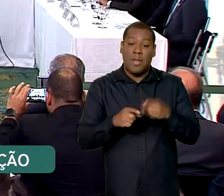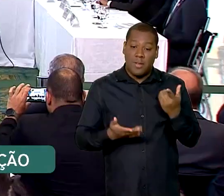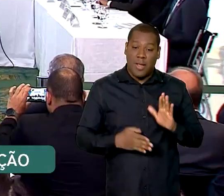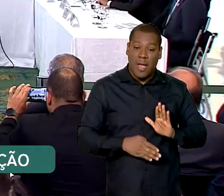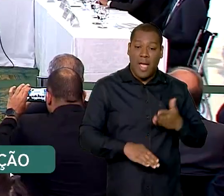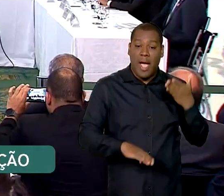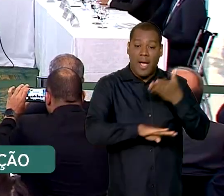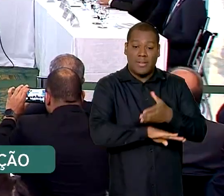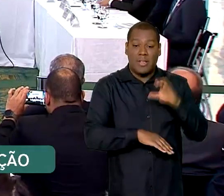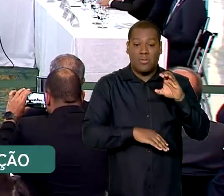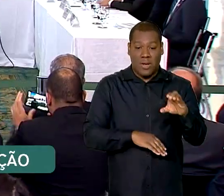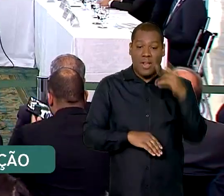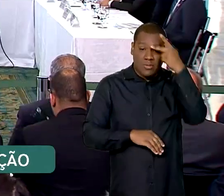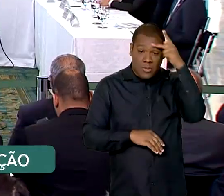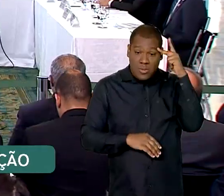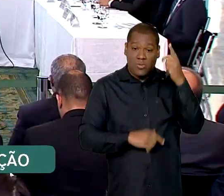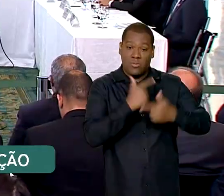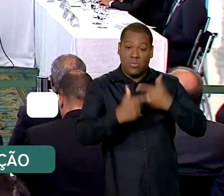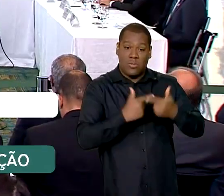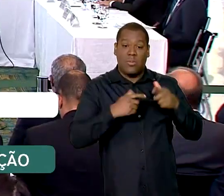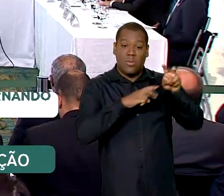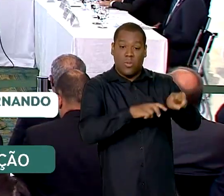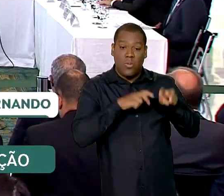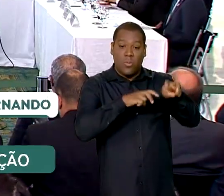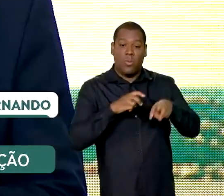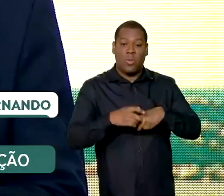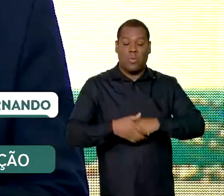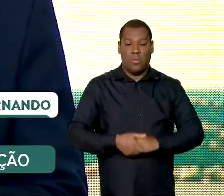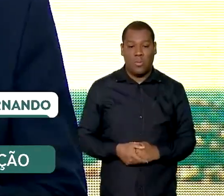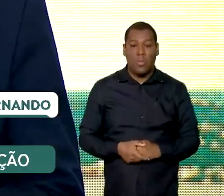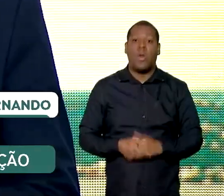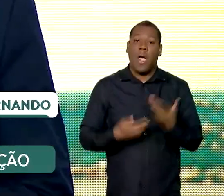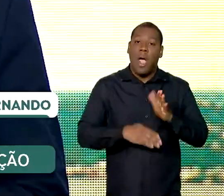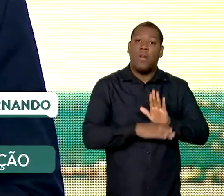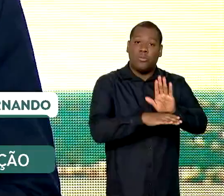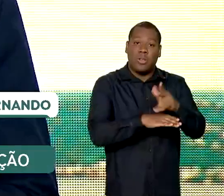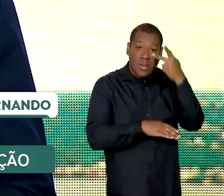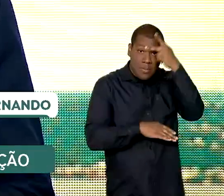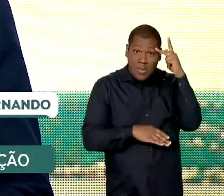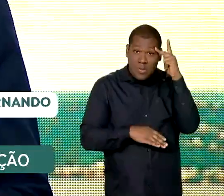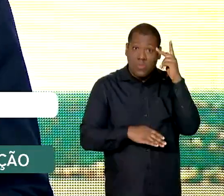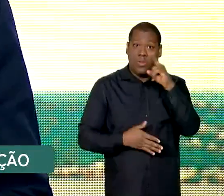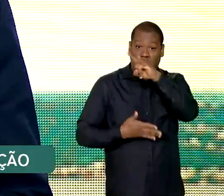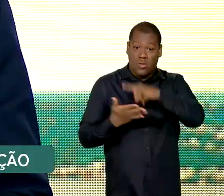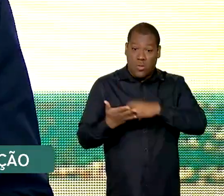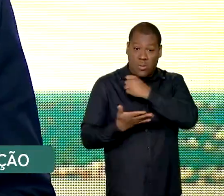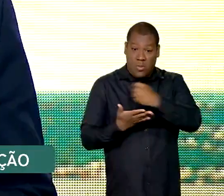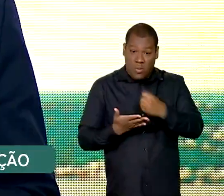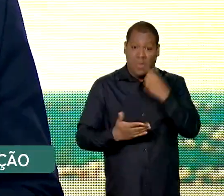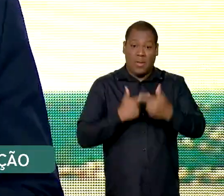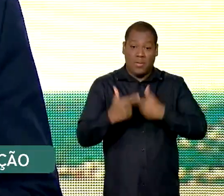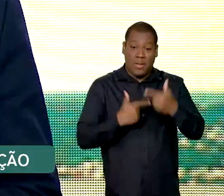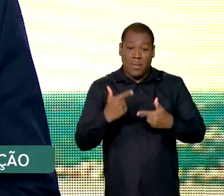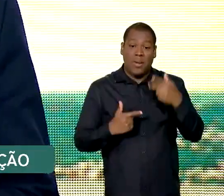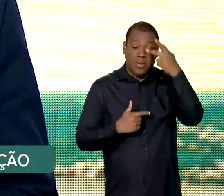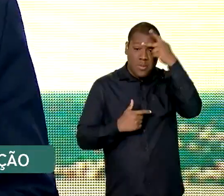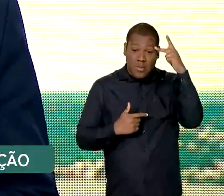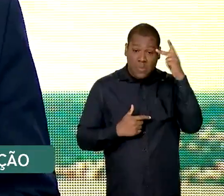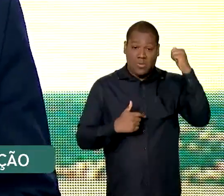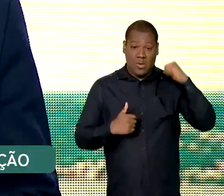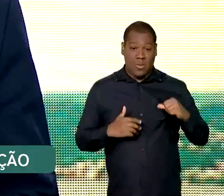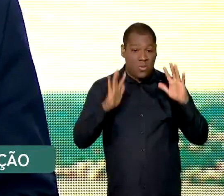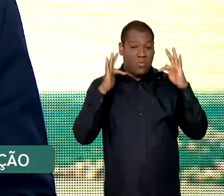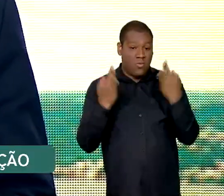As medidas vão beneficiar os trabalhadores assalariados, beneficiários de programas, o